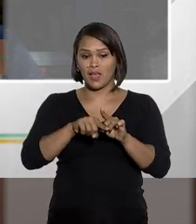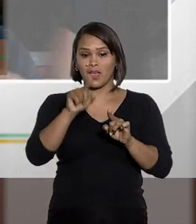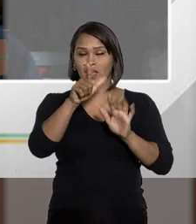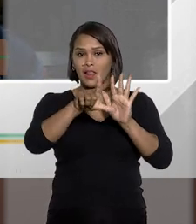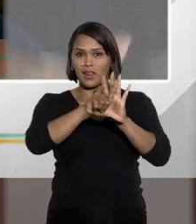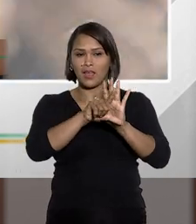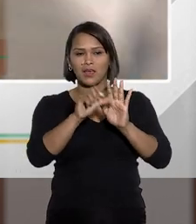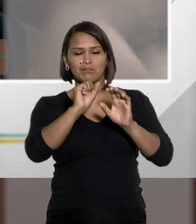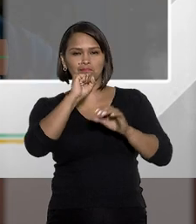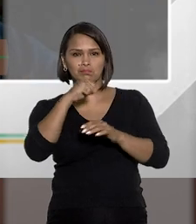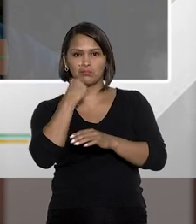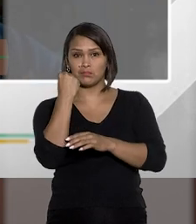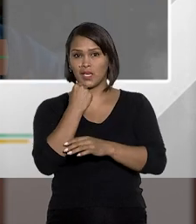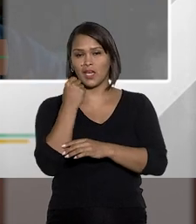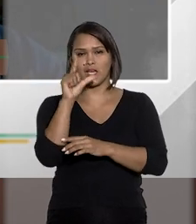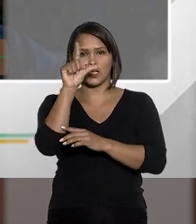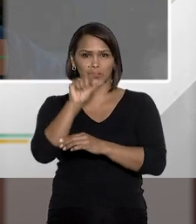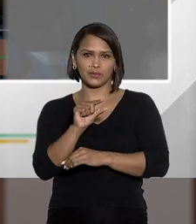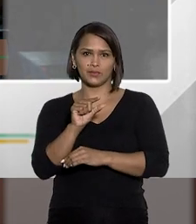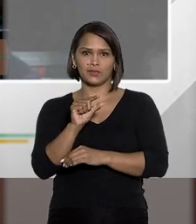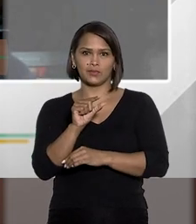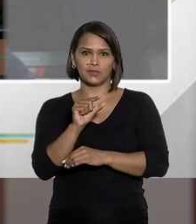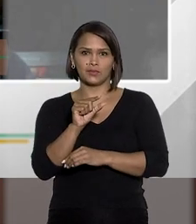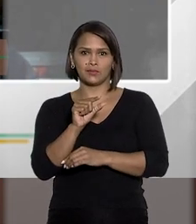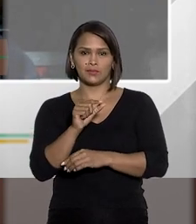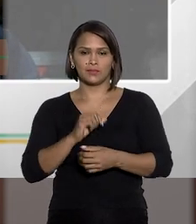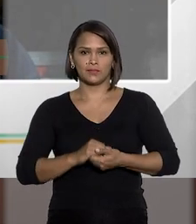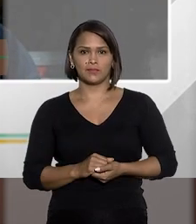Ela é menos gravosa.